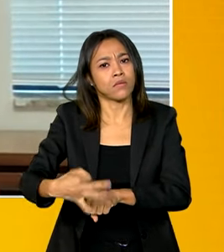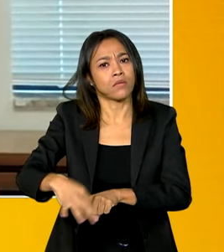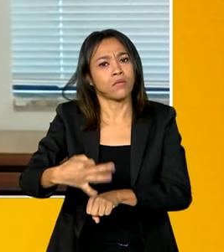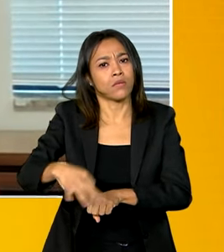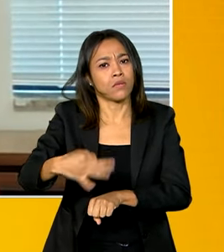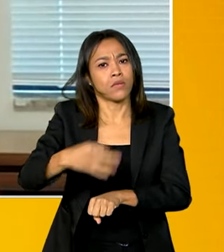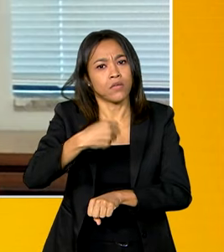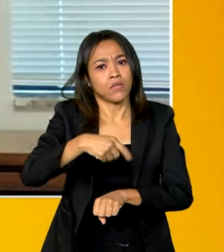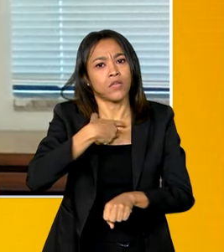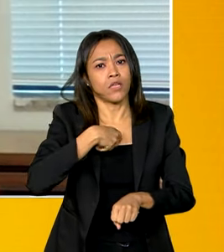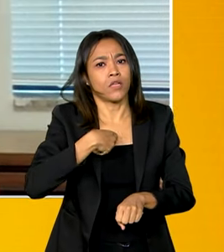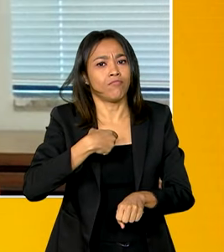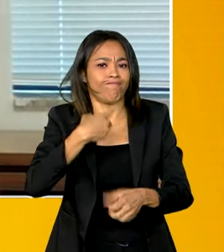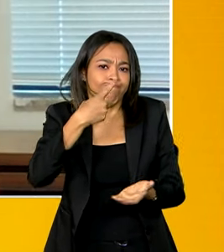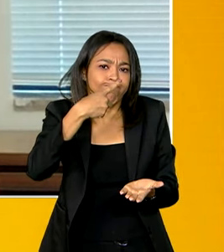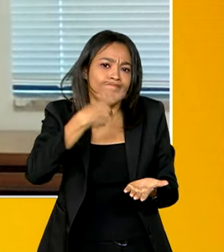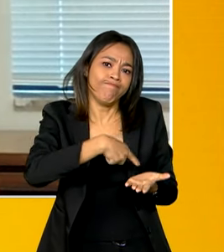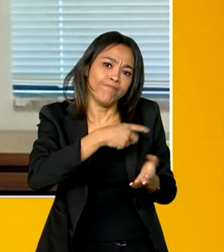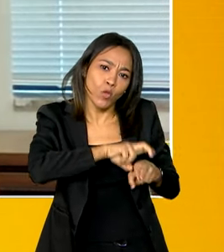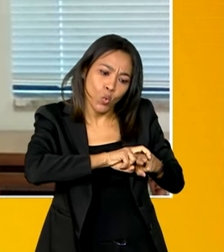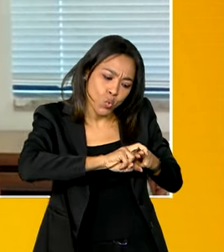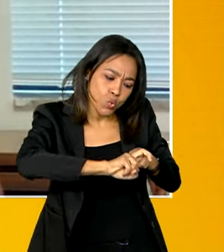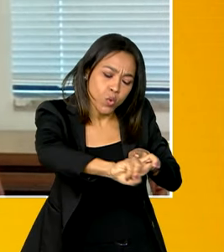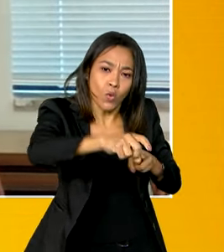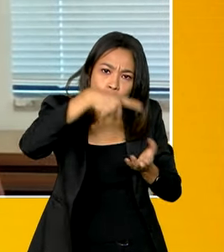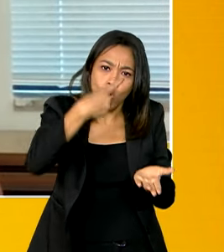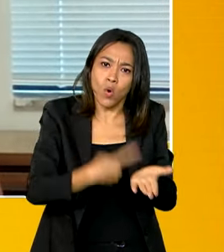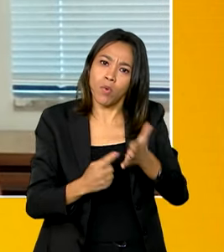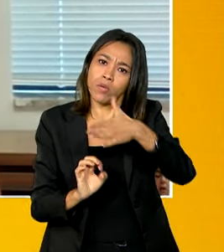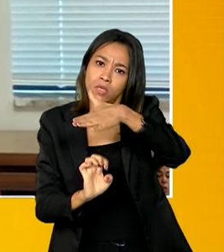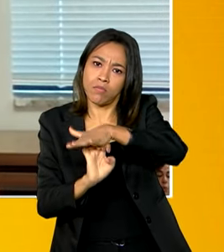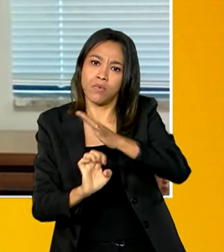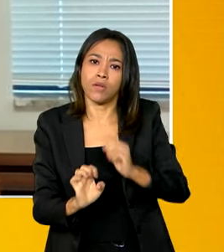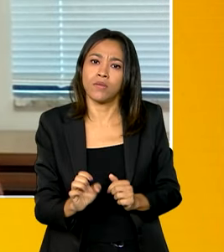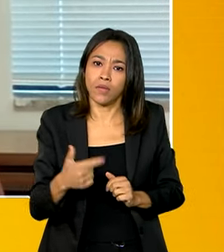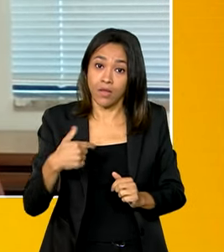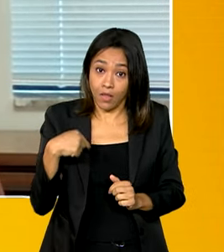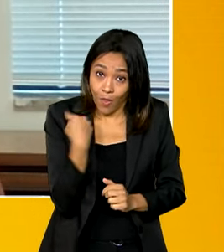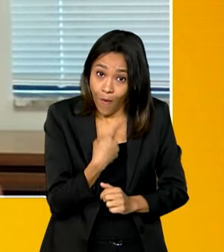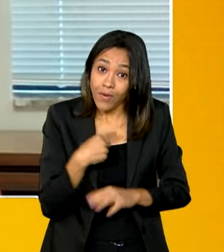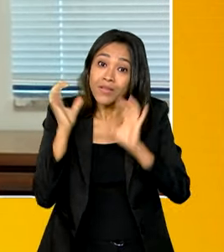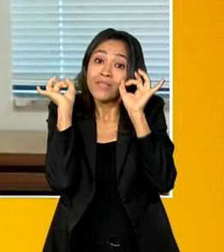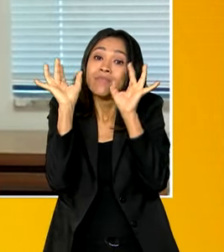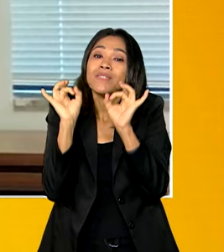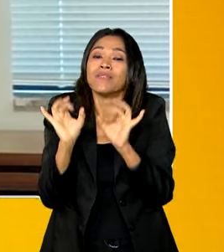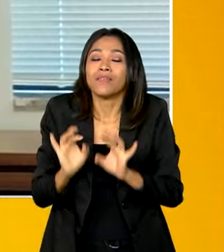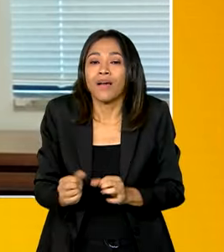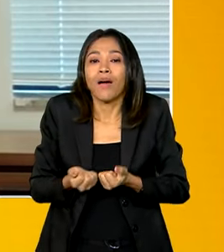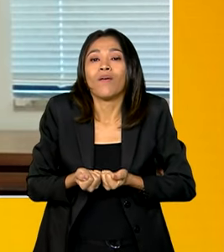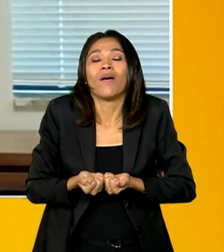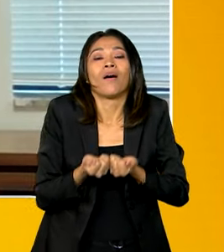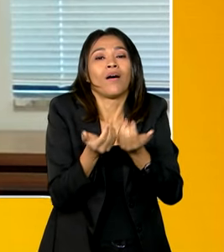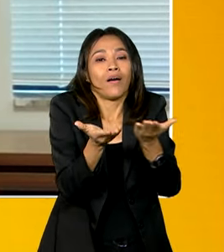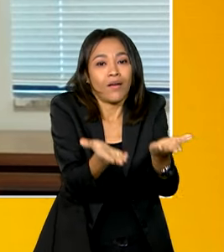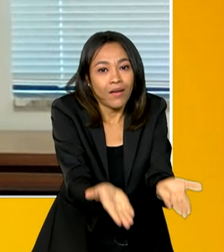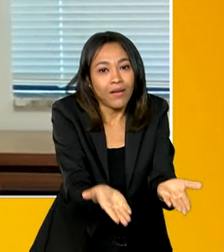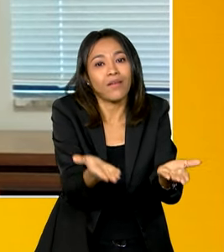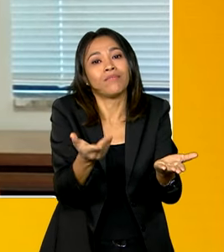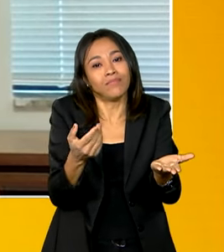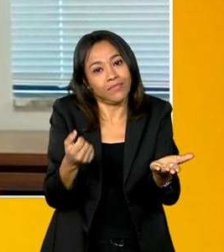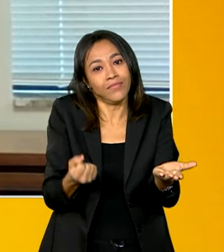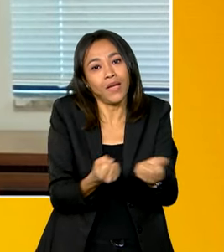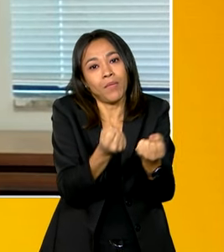deslocamento. A CBTU tem esse privilégio de poder atuar diretamente na vida das